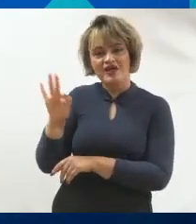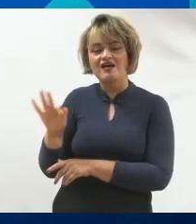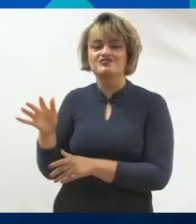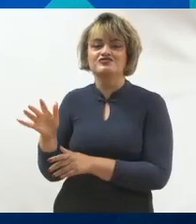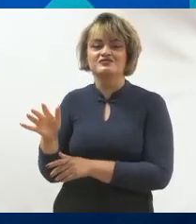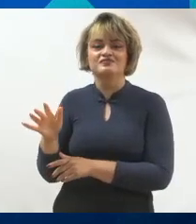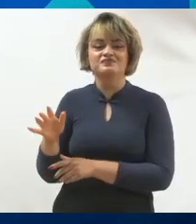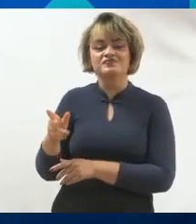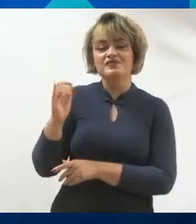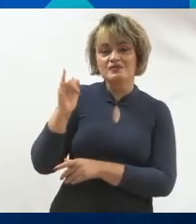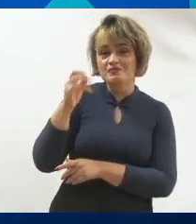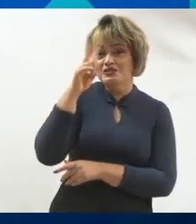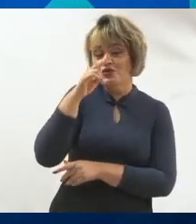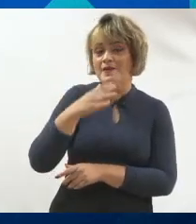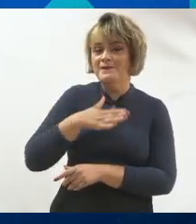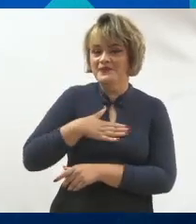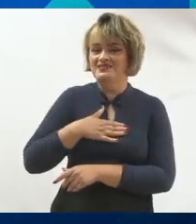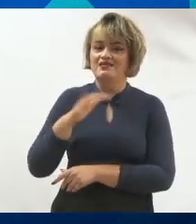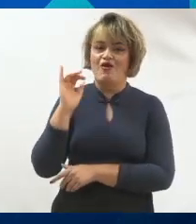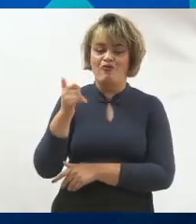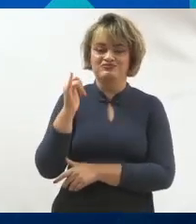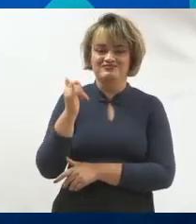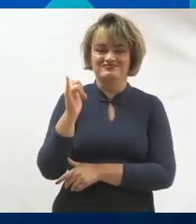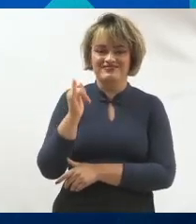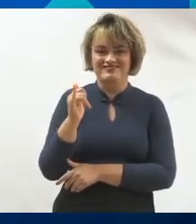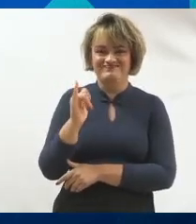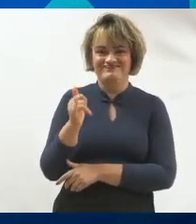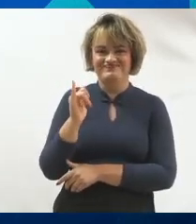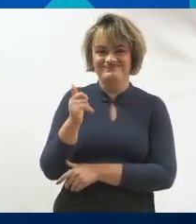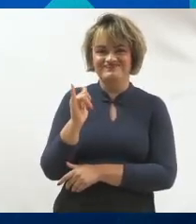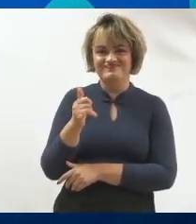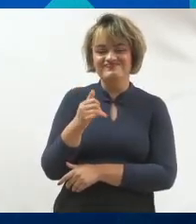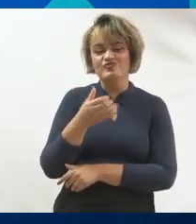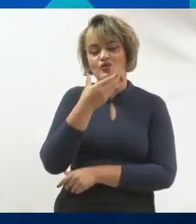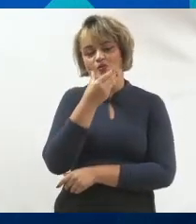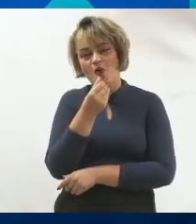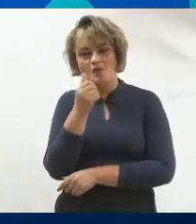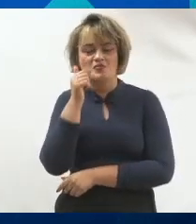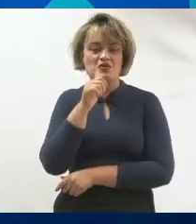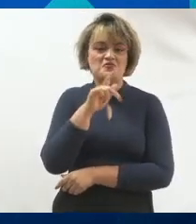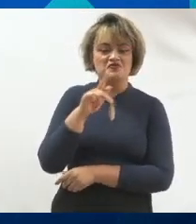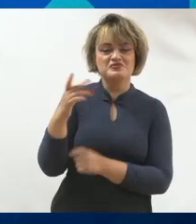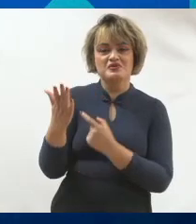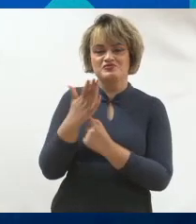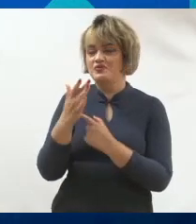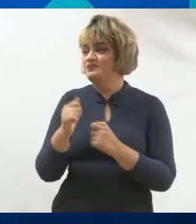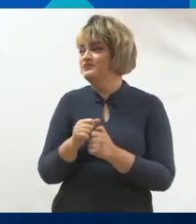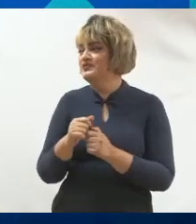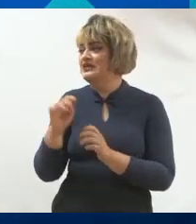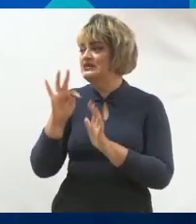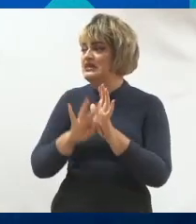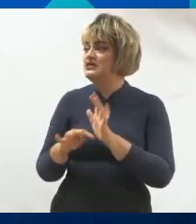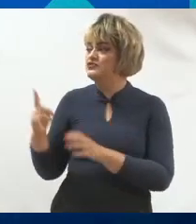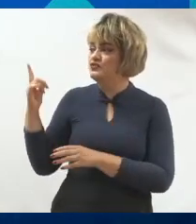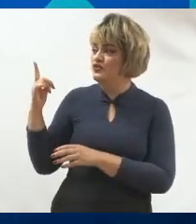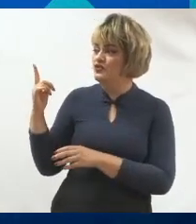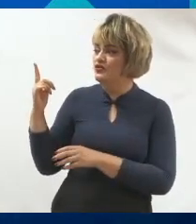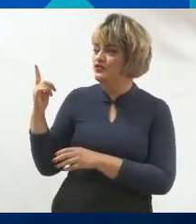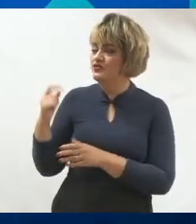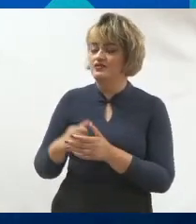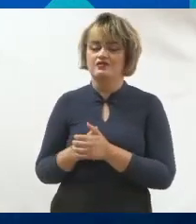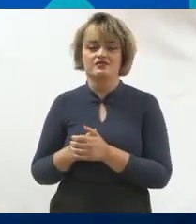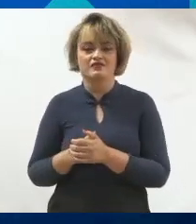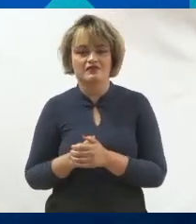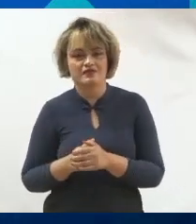eu vou contar uma história minha com uma professora ou um professor. E olha só esse texto que eu trouxe aqui de base para vocês usarem.